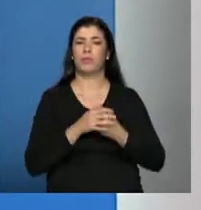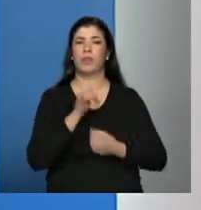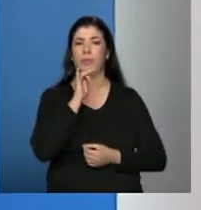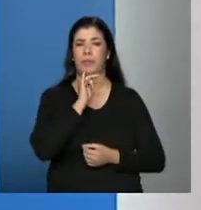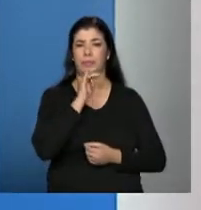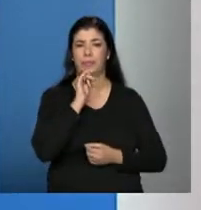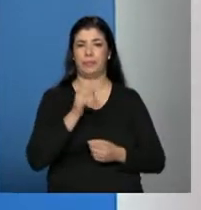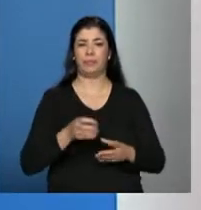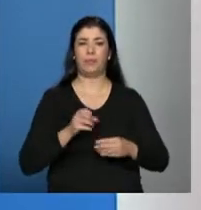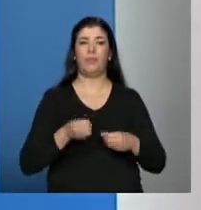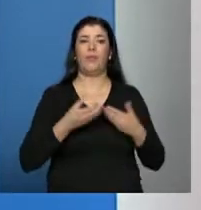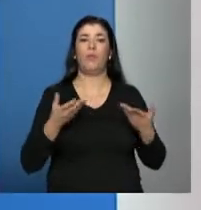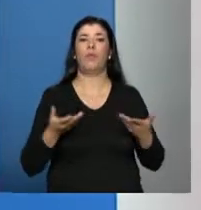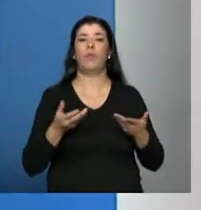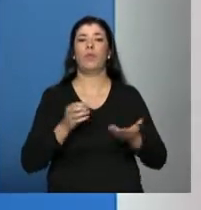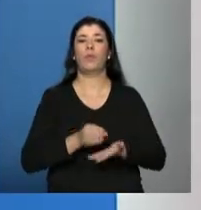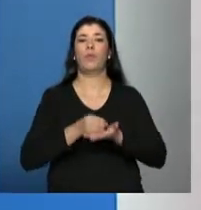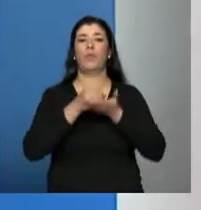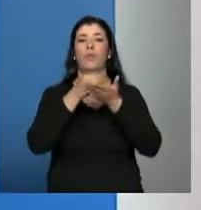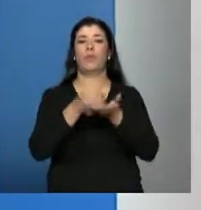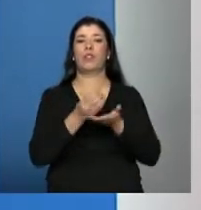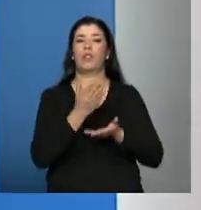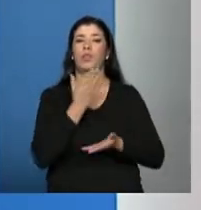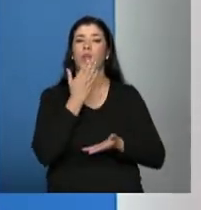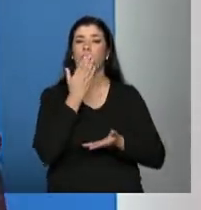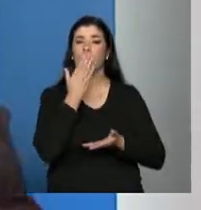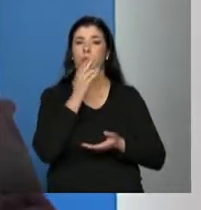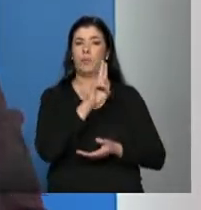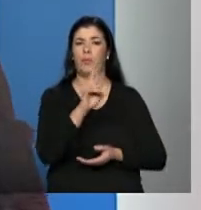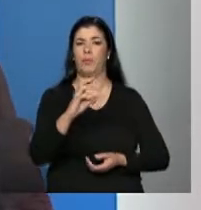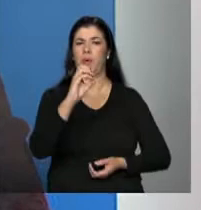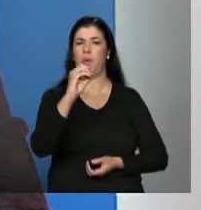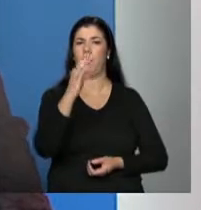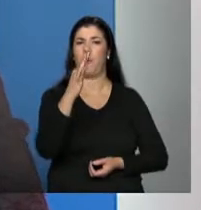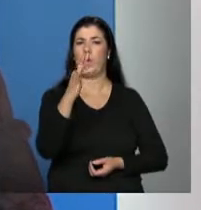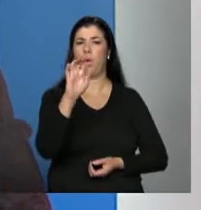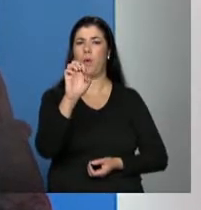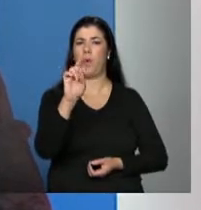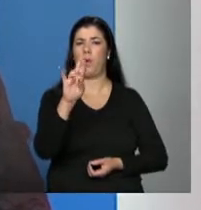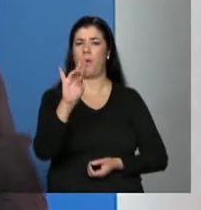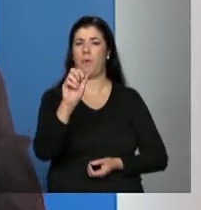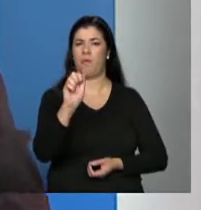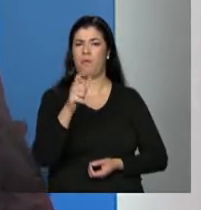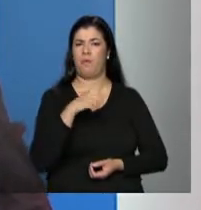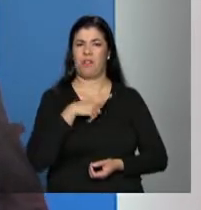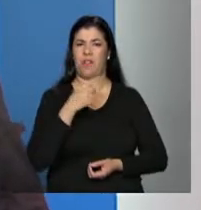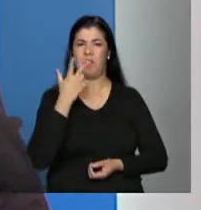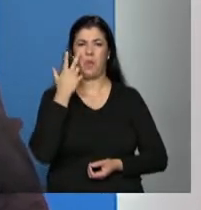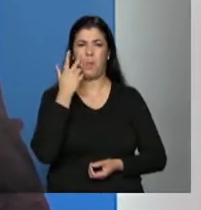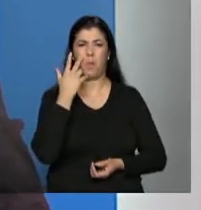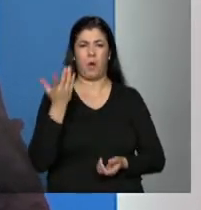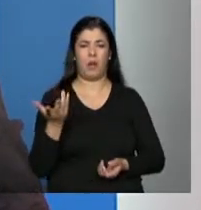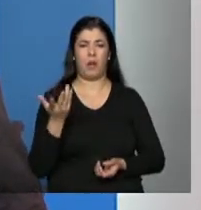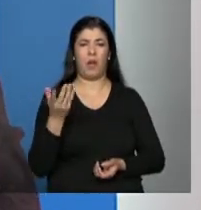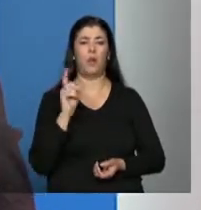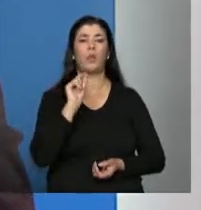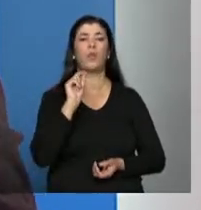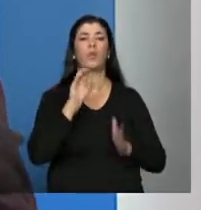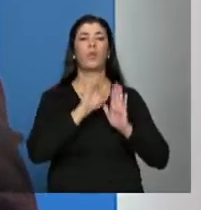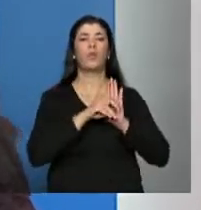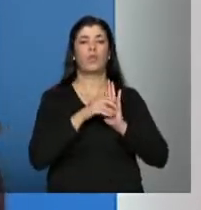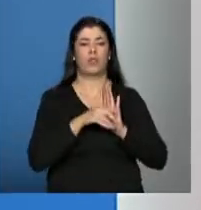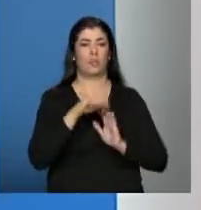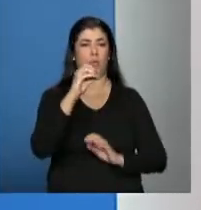das ofertas tipificadas. A gente fala oferta, parece estar muito usual para nós, mas oferta é entendido como um